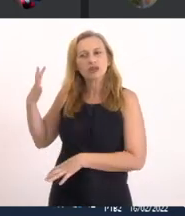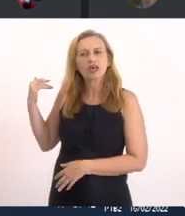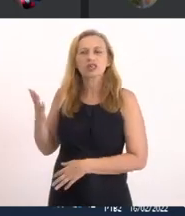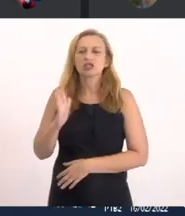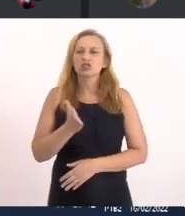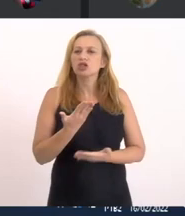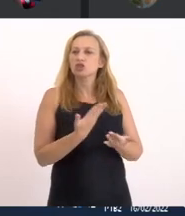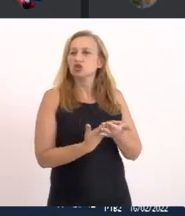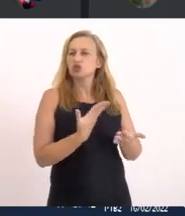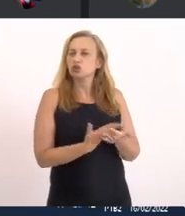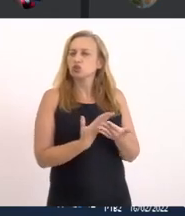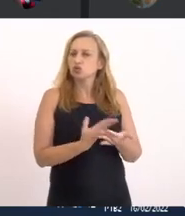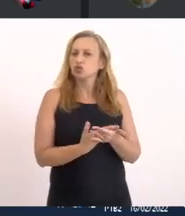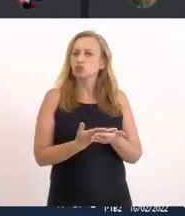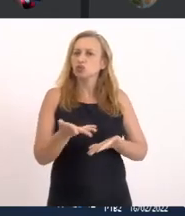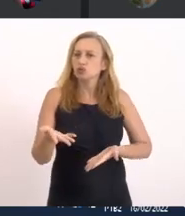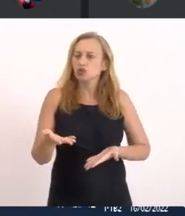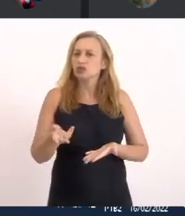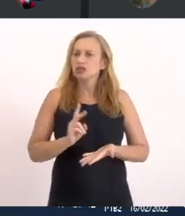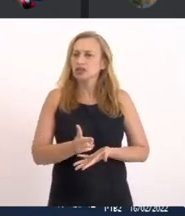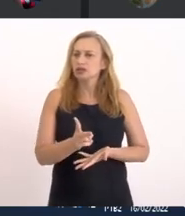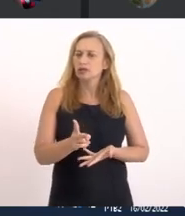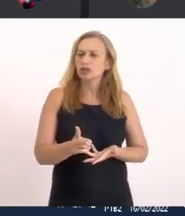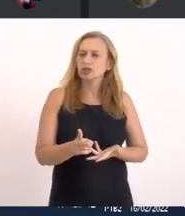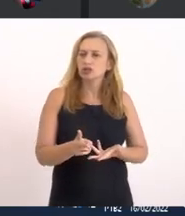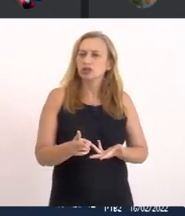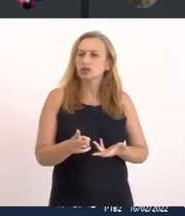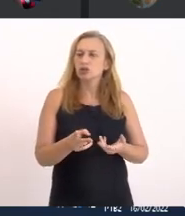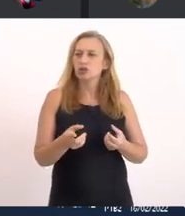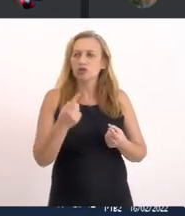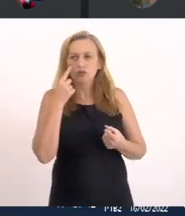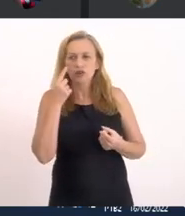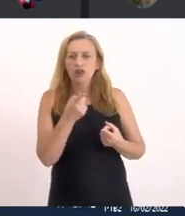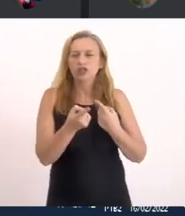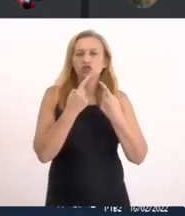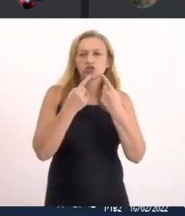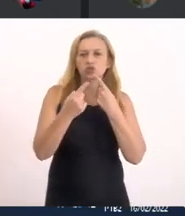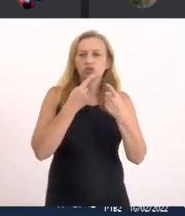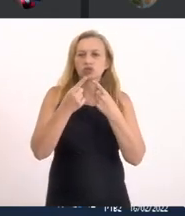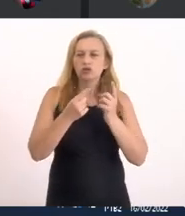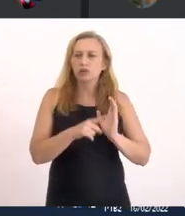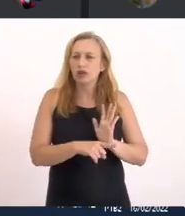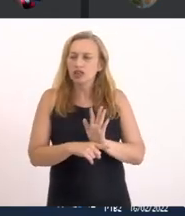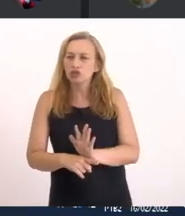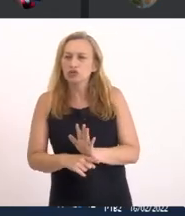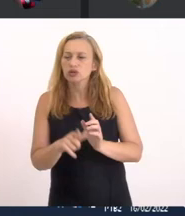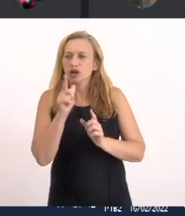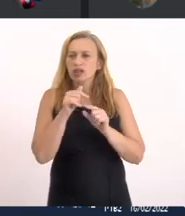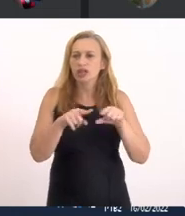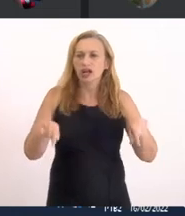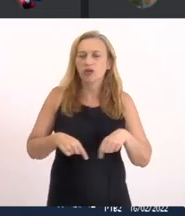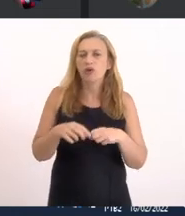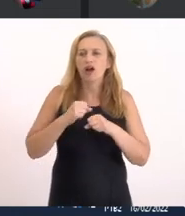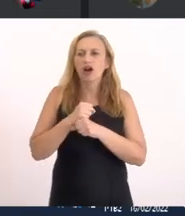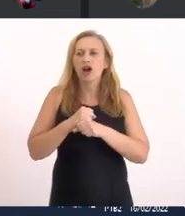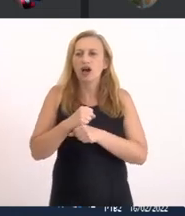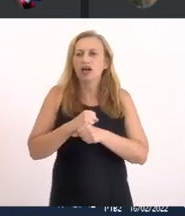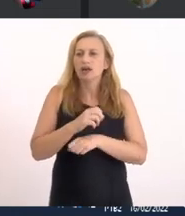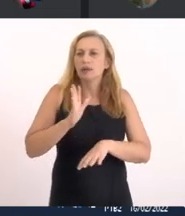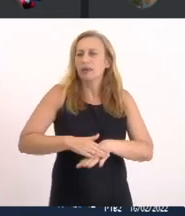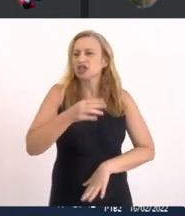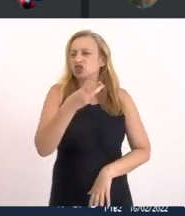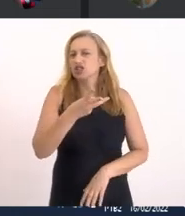estudo Essa questão E participo Dessas discussões Sobre recuperação De lagoas Já há bastante tempo Mais de 35